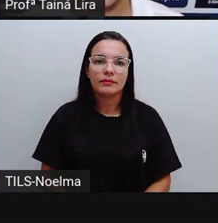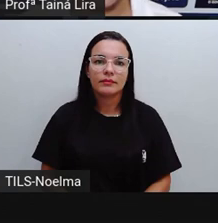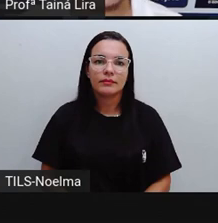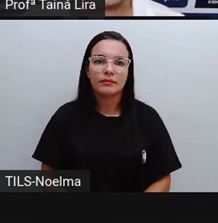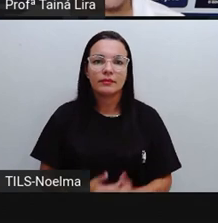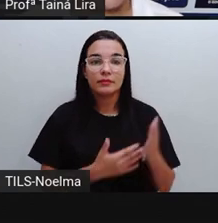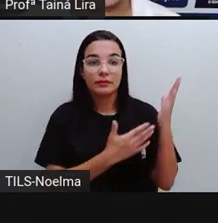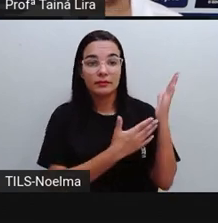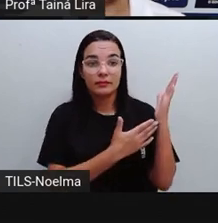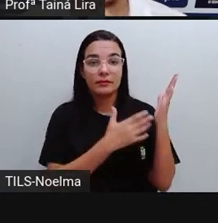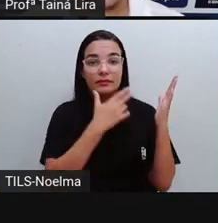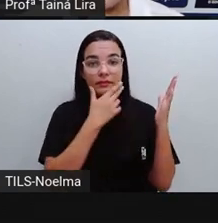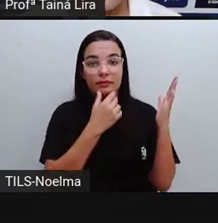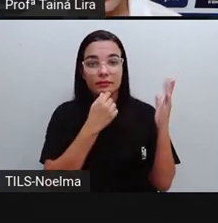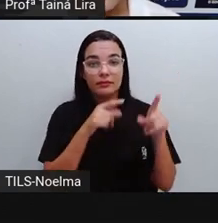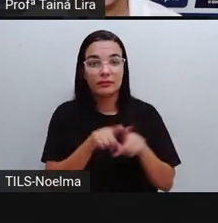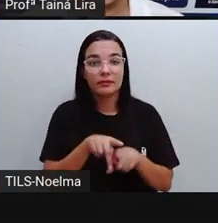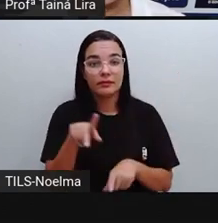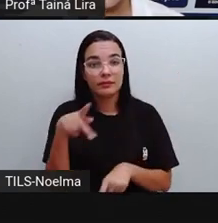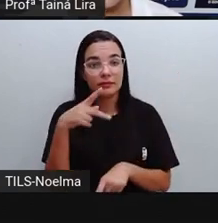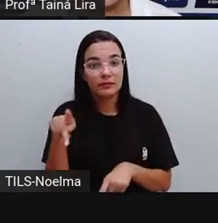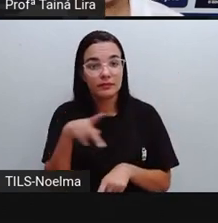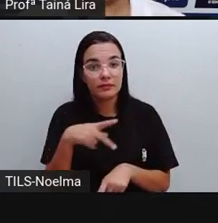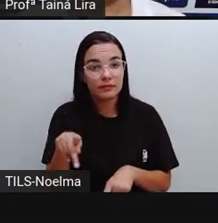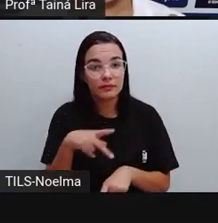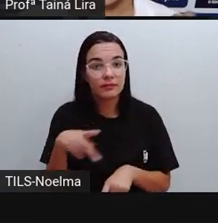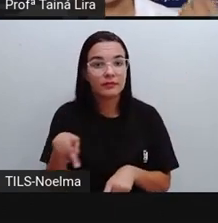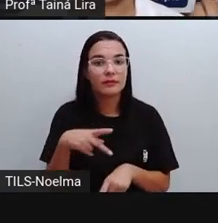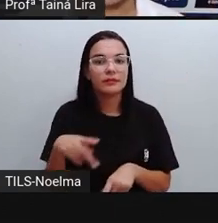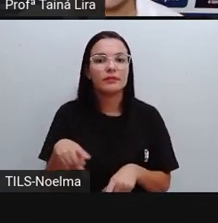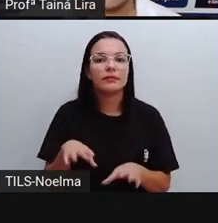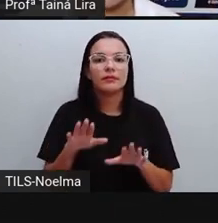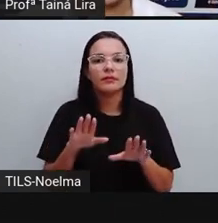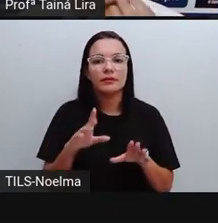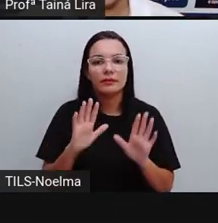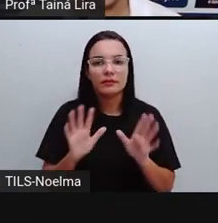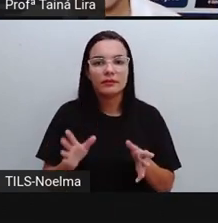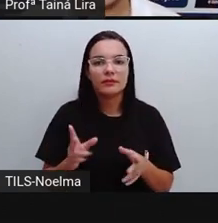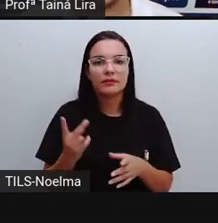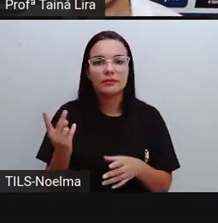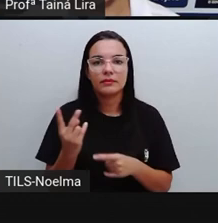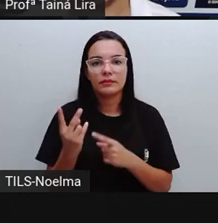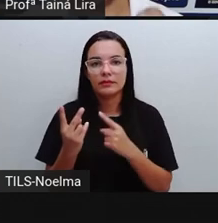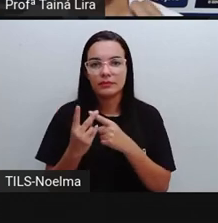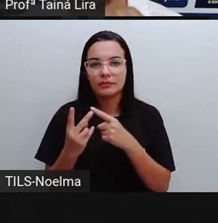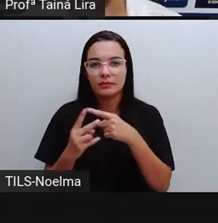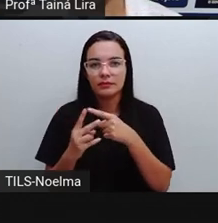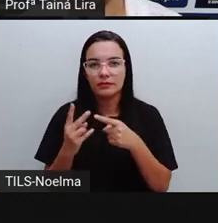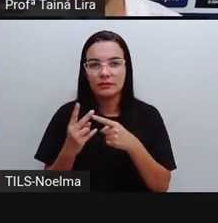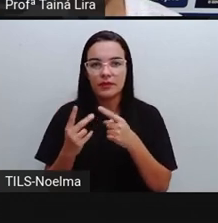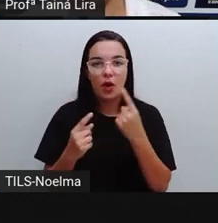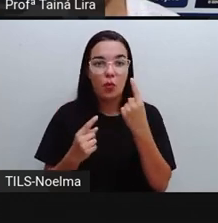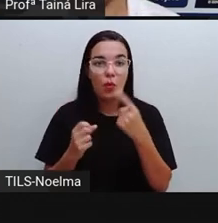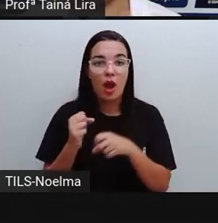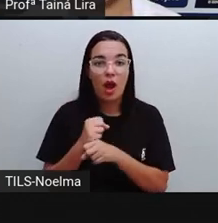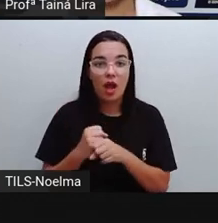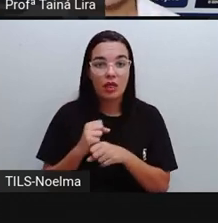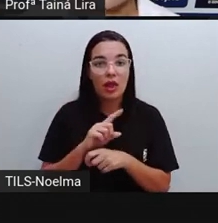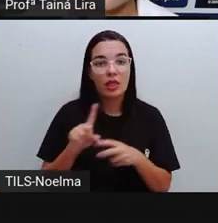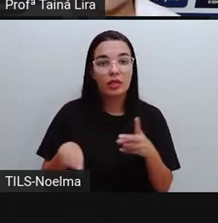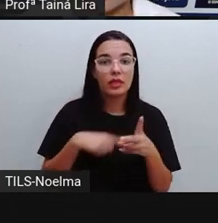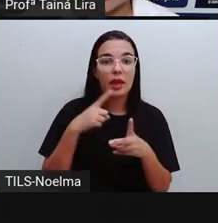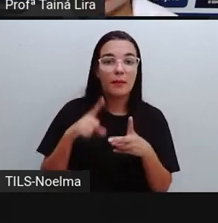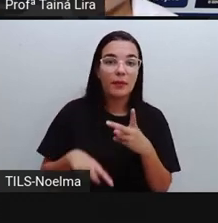Pereira de Azevedo, que é professor, tá? Então, foi prefeito em duas ocasiões, de 1982 a